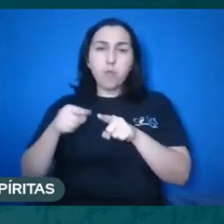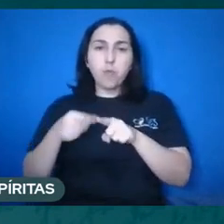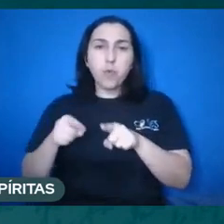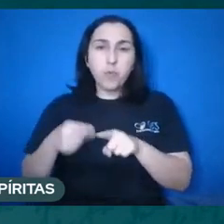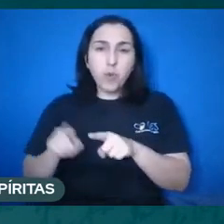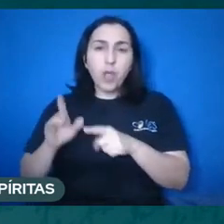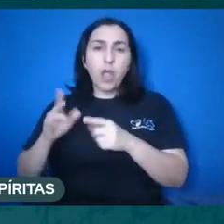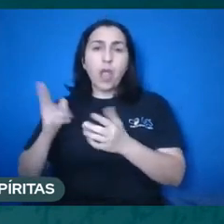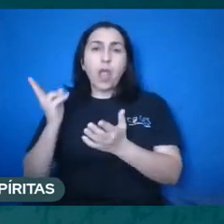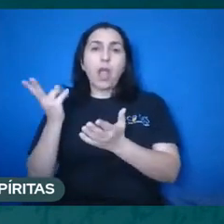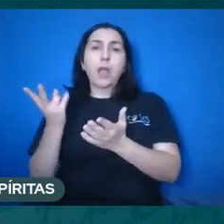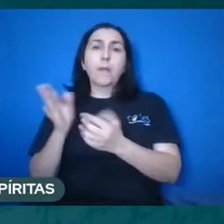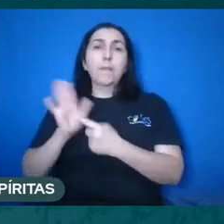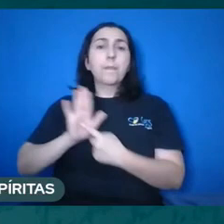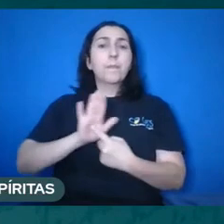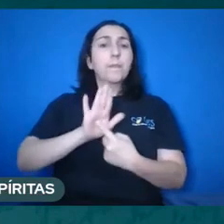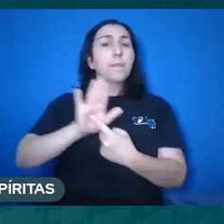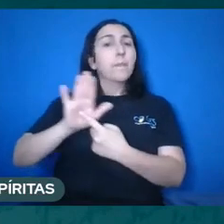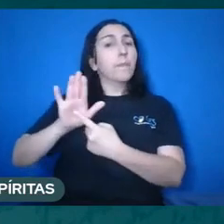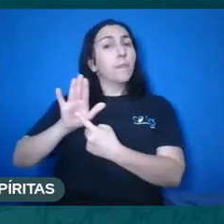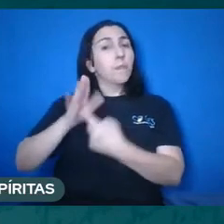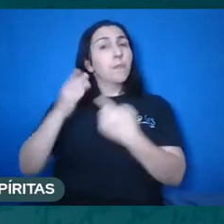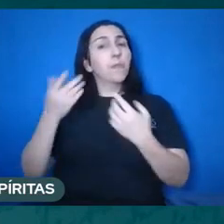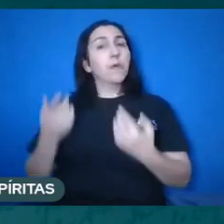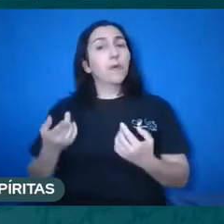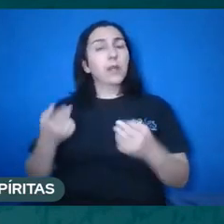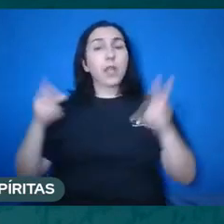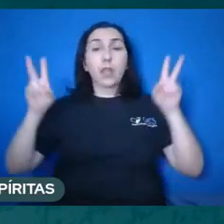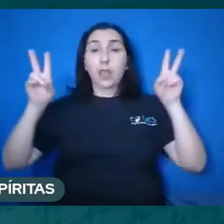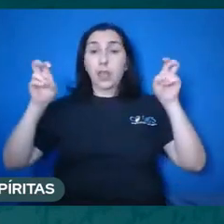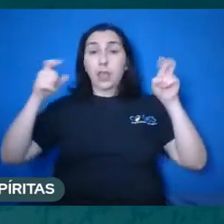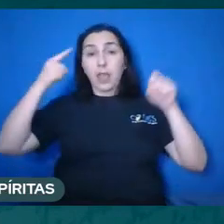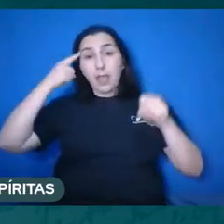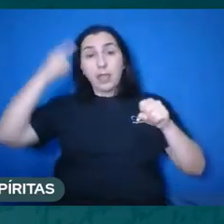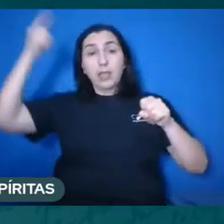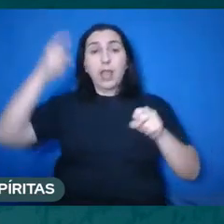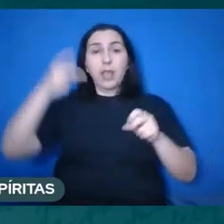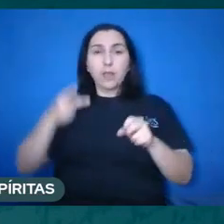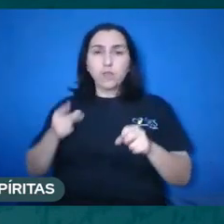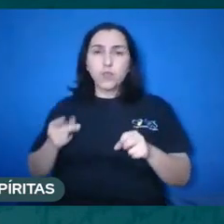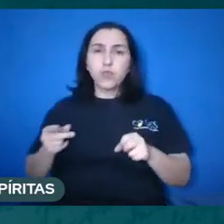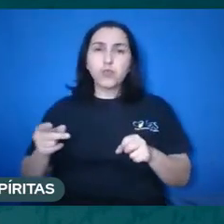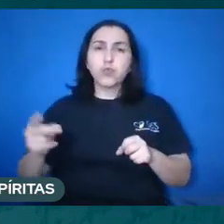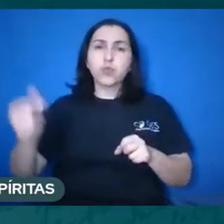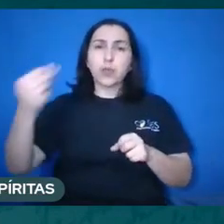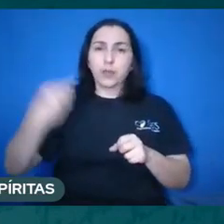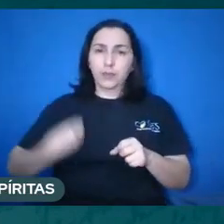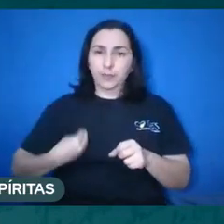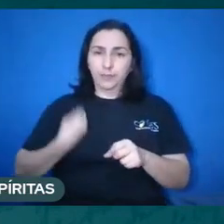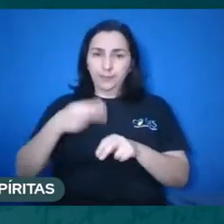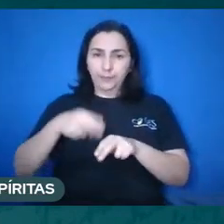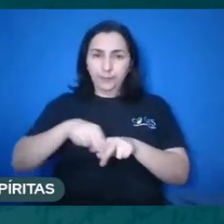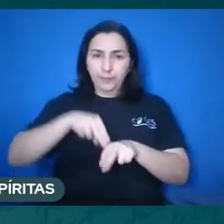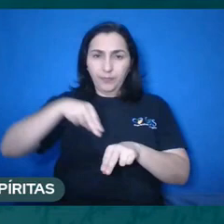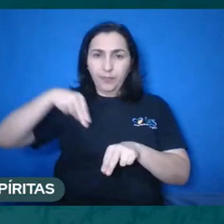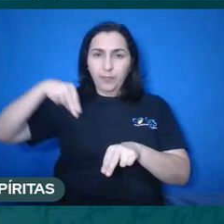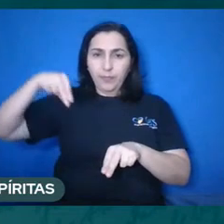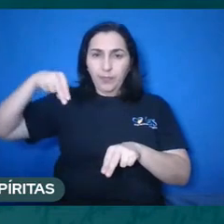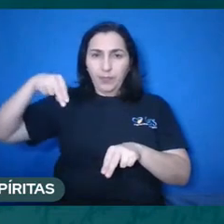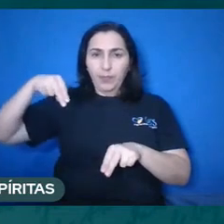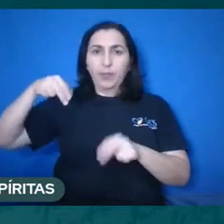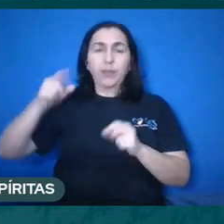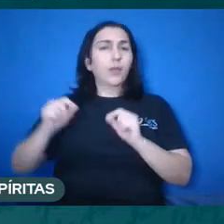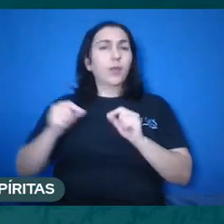chega à ideia da imortalidade, Sócrates, chega à ideia da imortalidade justamente pela teoria dos contrários, quando ele pergunta qual é o